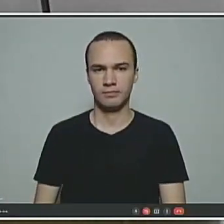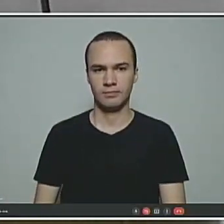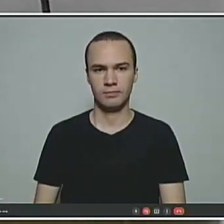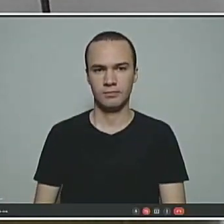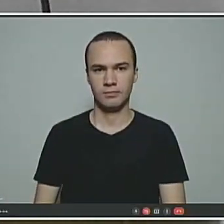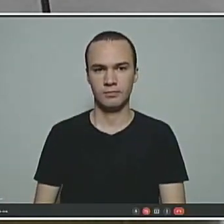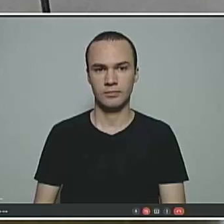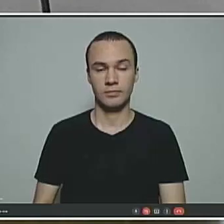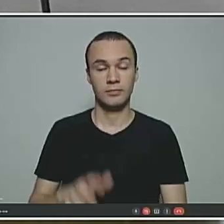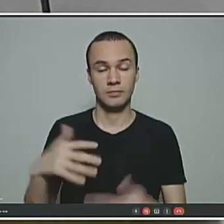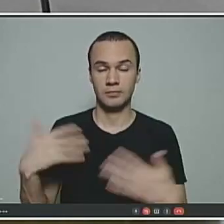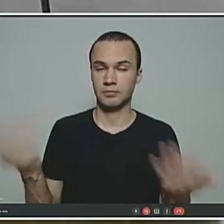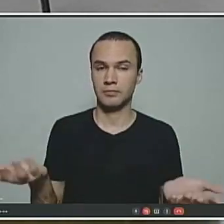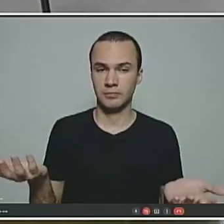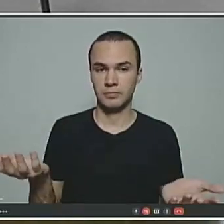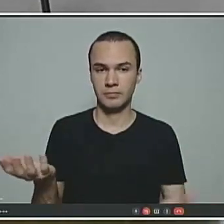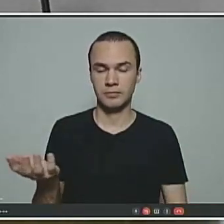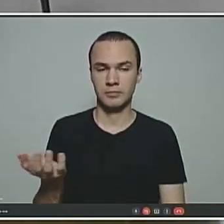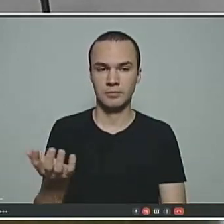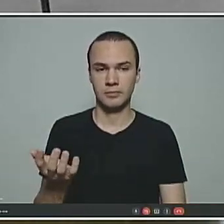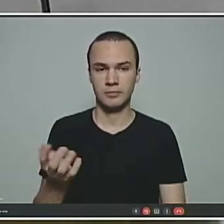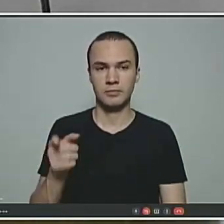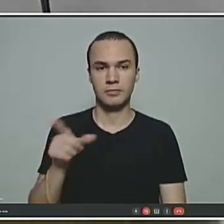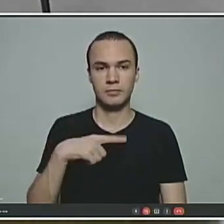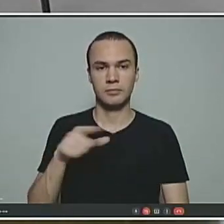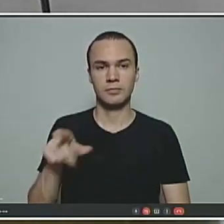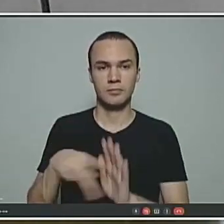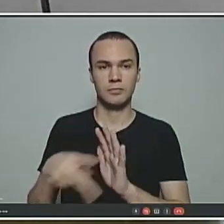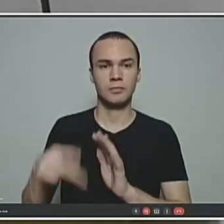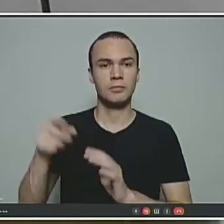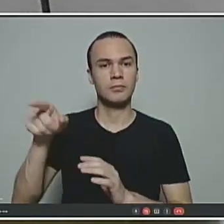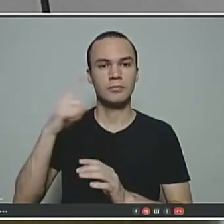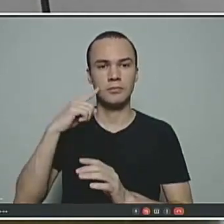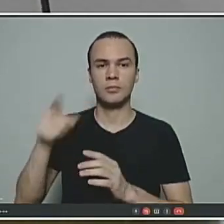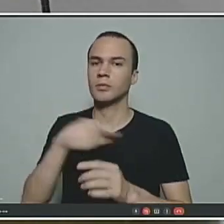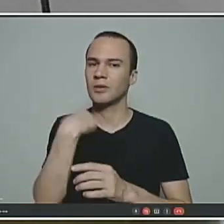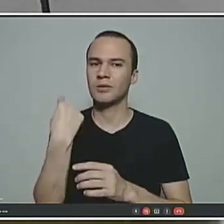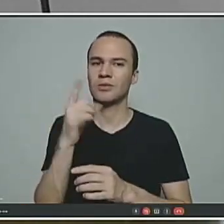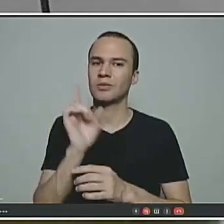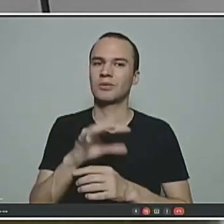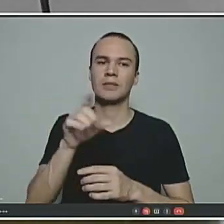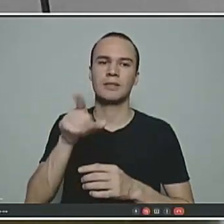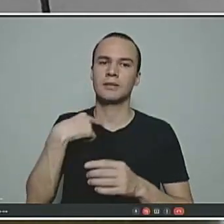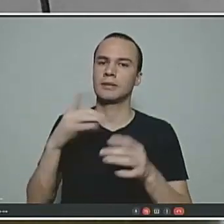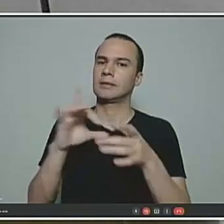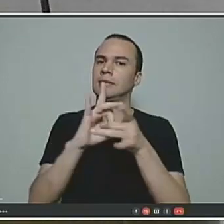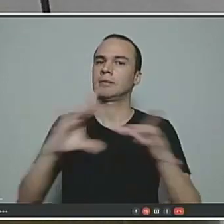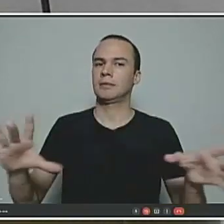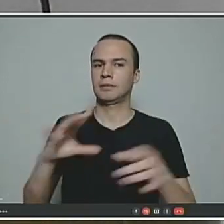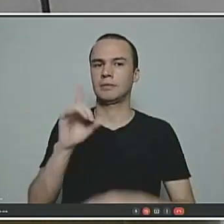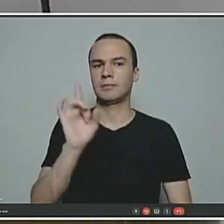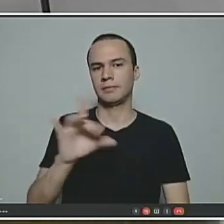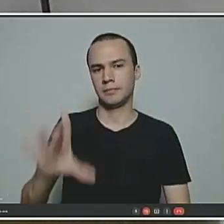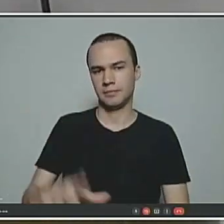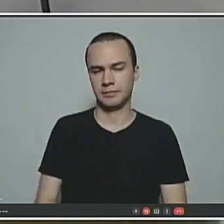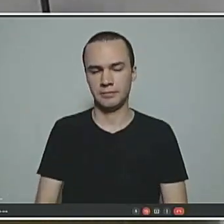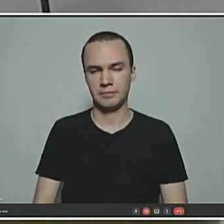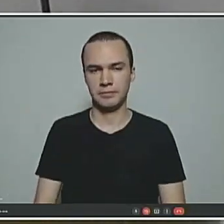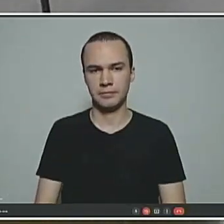Idade mínima, tempo de contribuição, cálculo de proventos e aposentadoria, pensão por morte. Isso é de independência e autonomia do município.